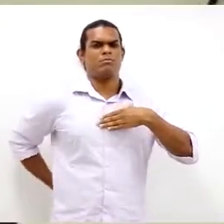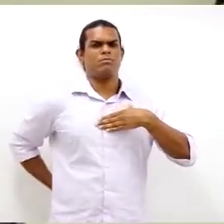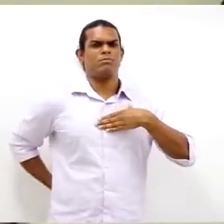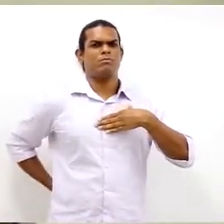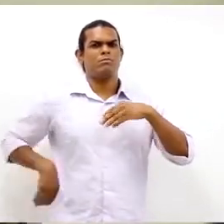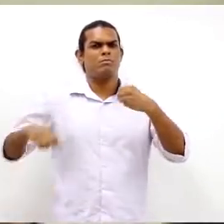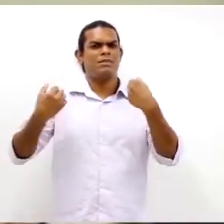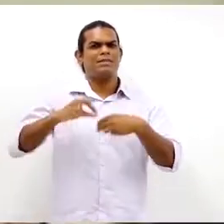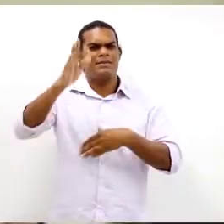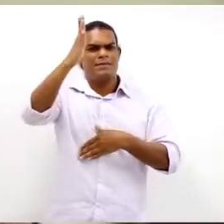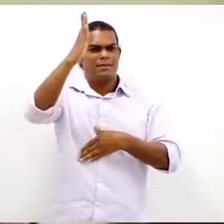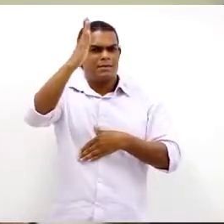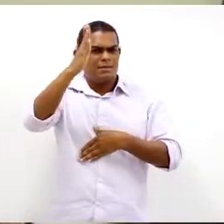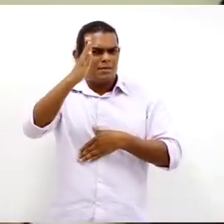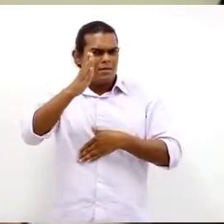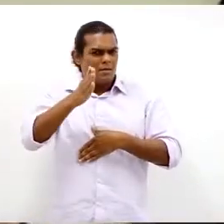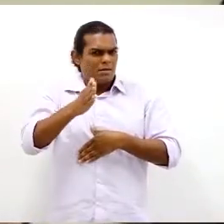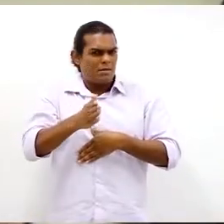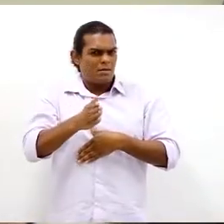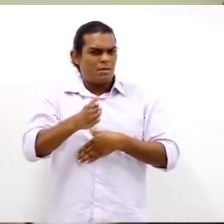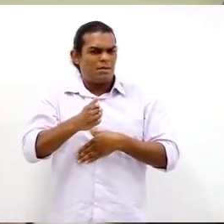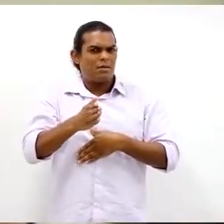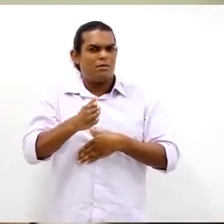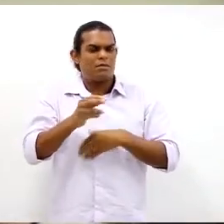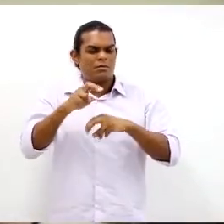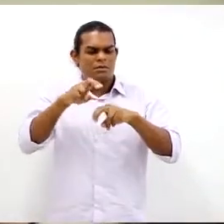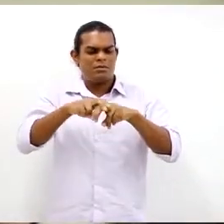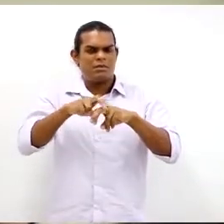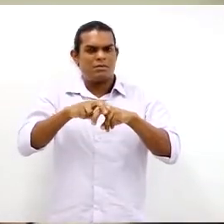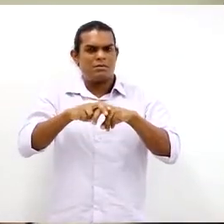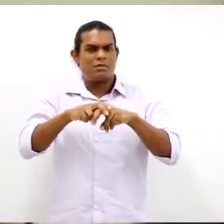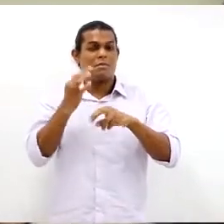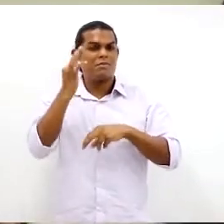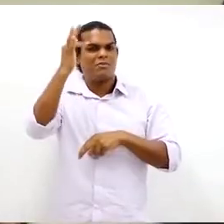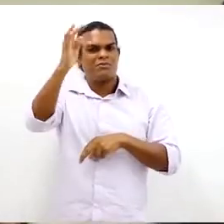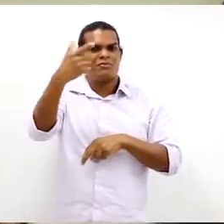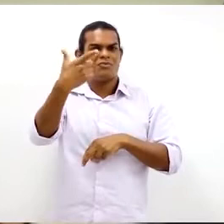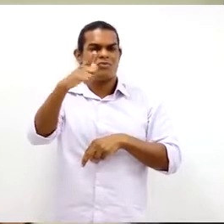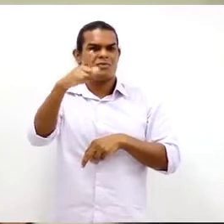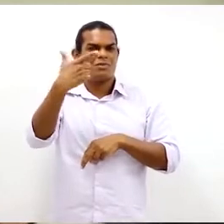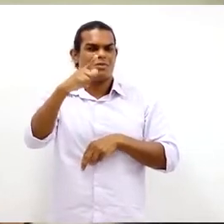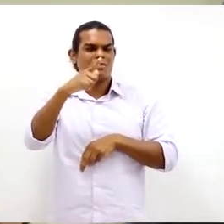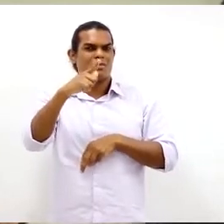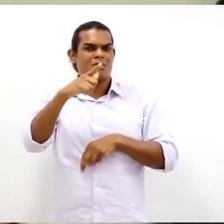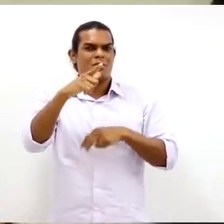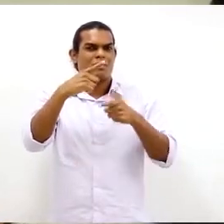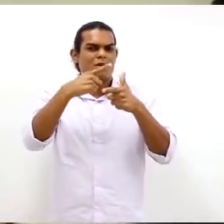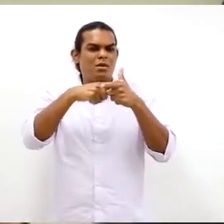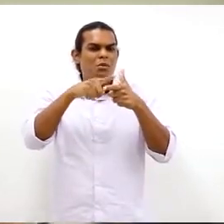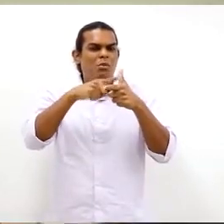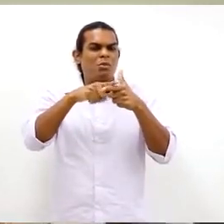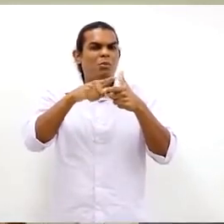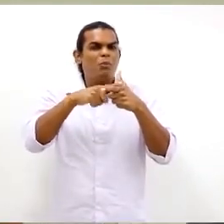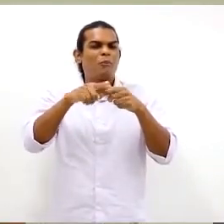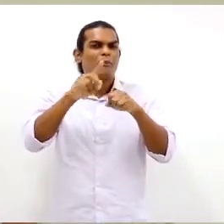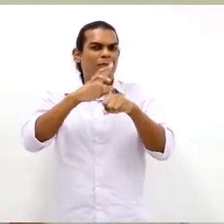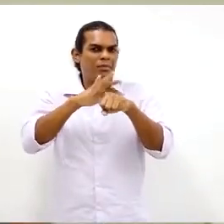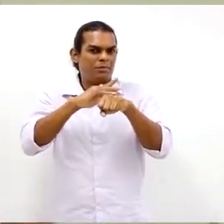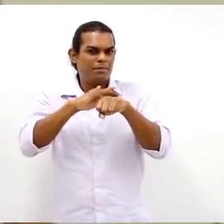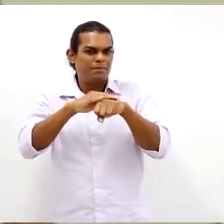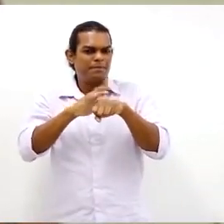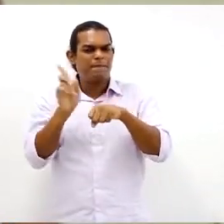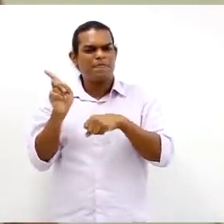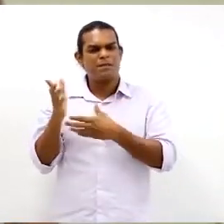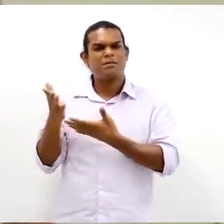provocar, talvez, quem sabe, chamado tradicional bico de papagaio. Por quê? Porque ele, um menino jovem, veja que é um trabalhador jovem, tem na ordem de 20